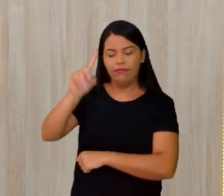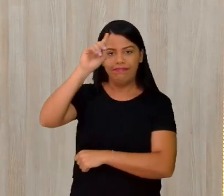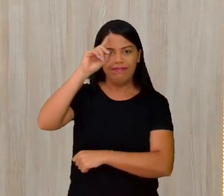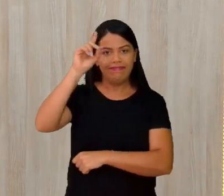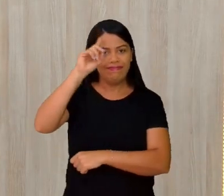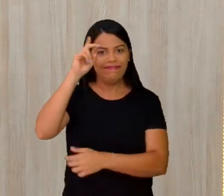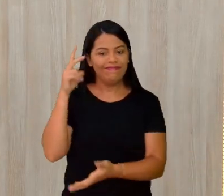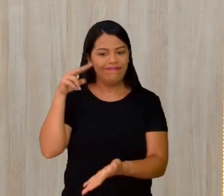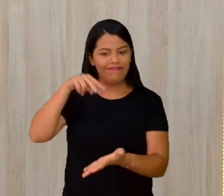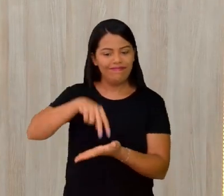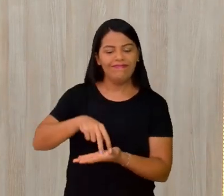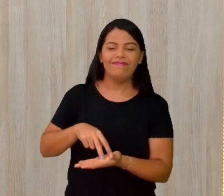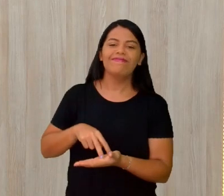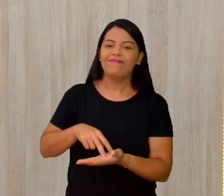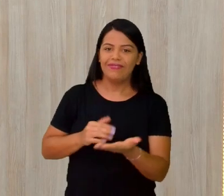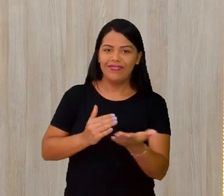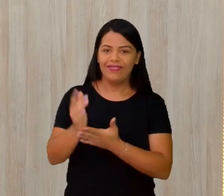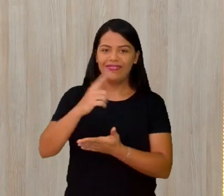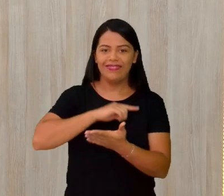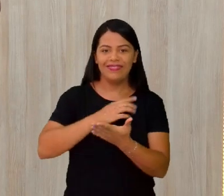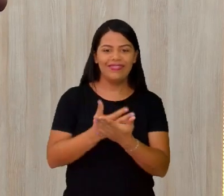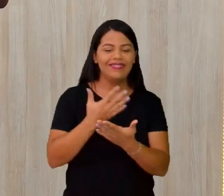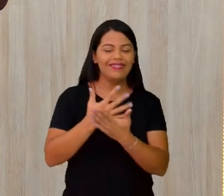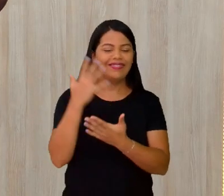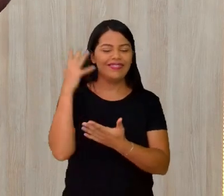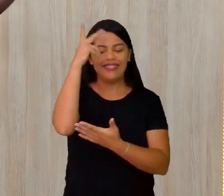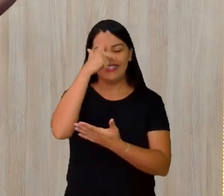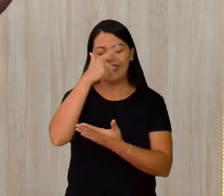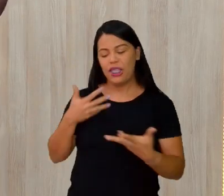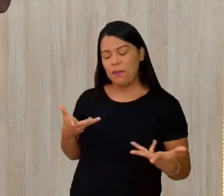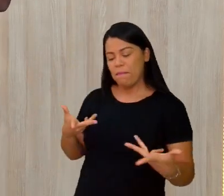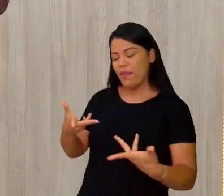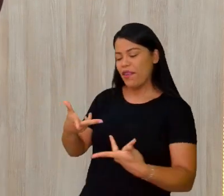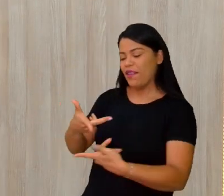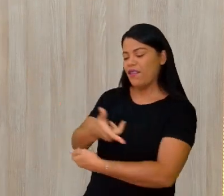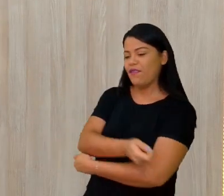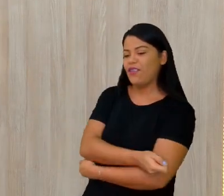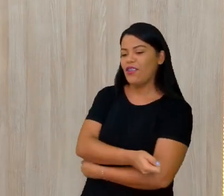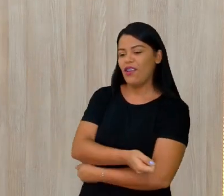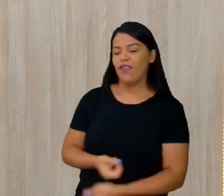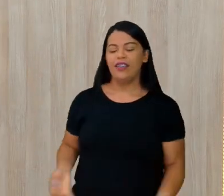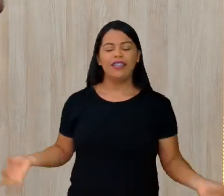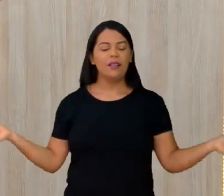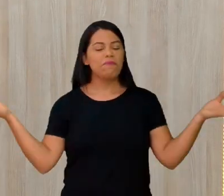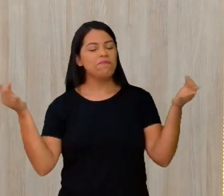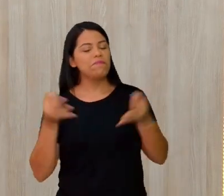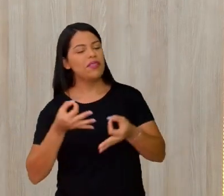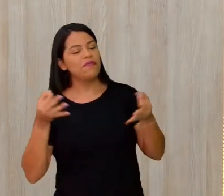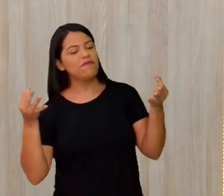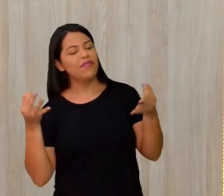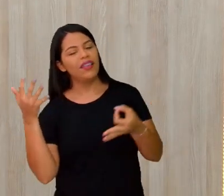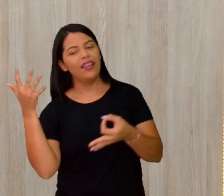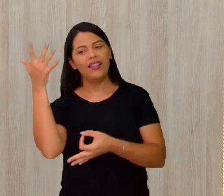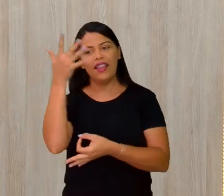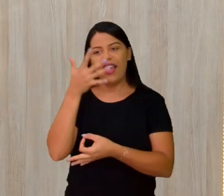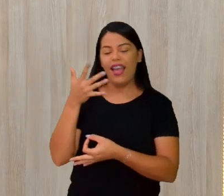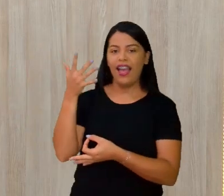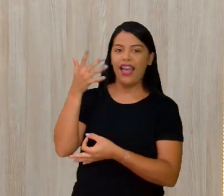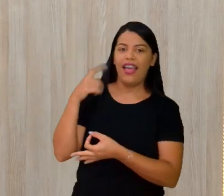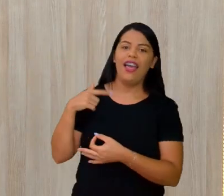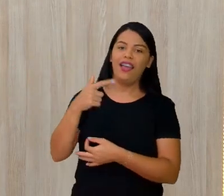manhã, começam as nossas aulas lindas, maravilhosas, encantadoras, pelo 22